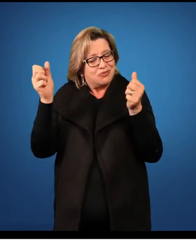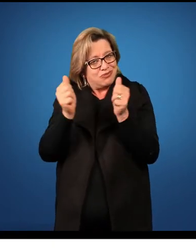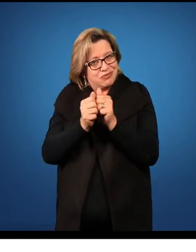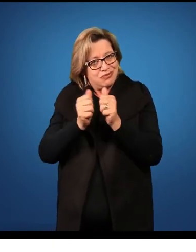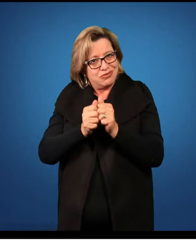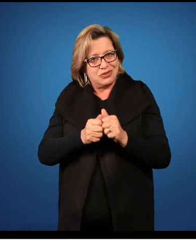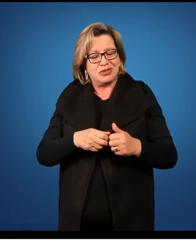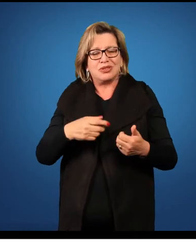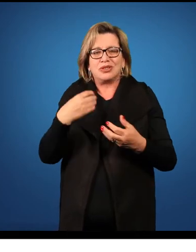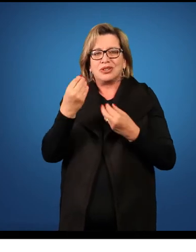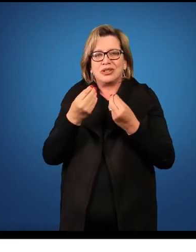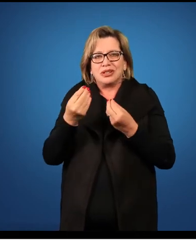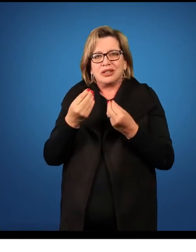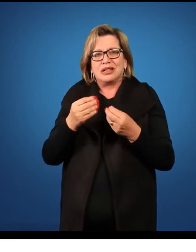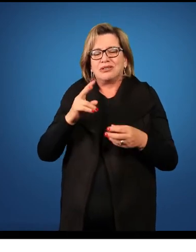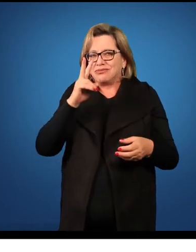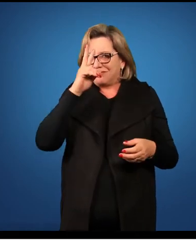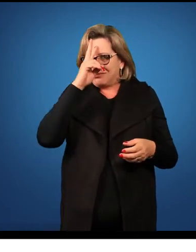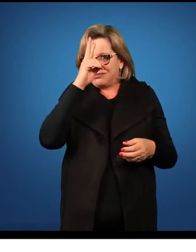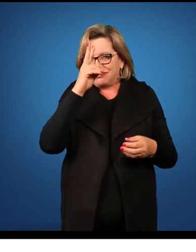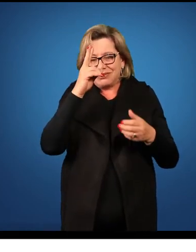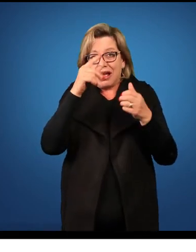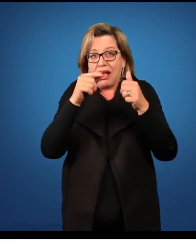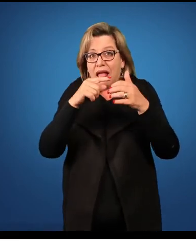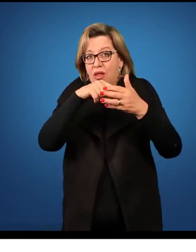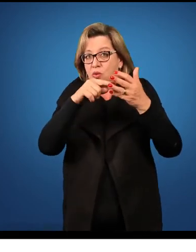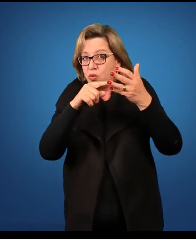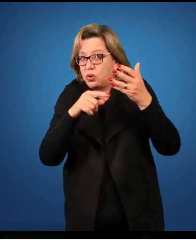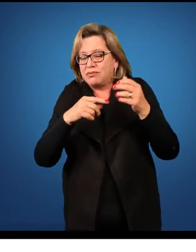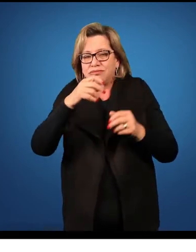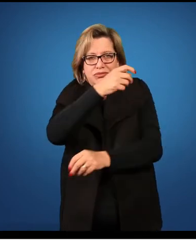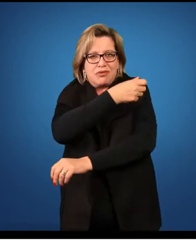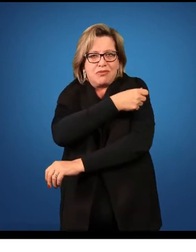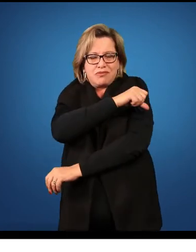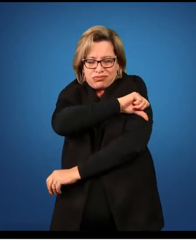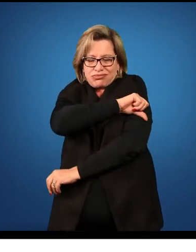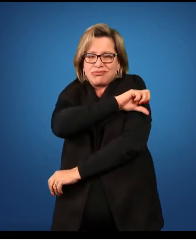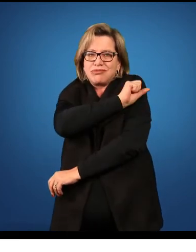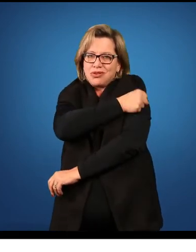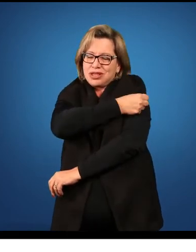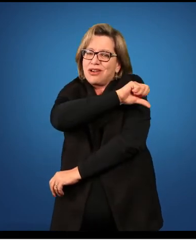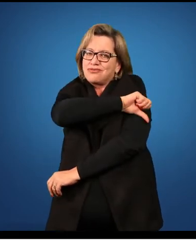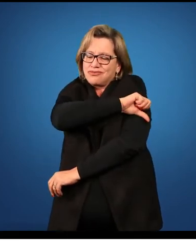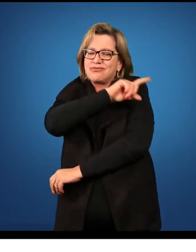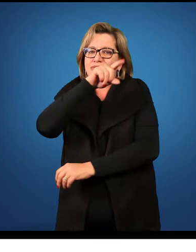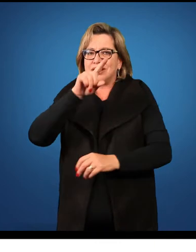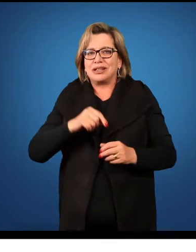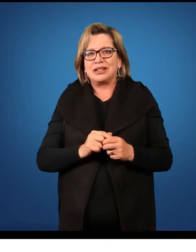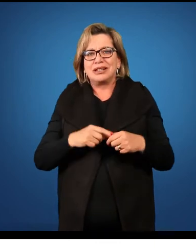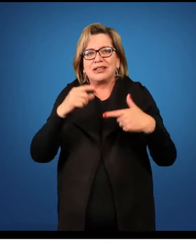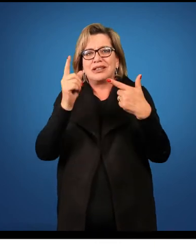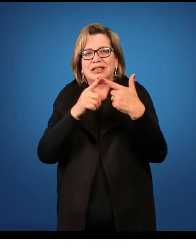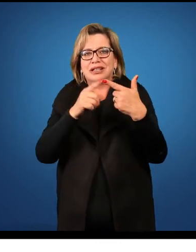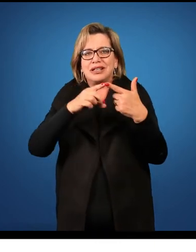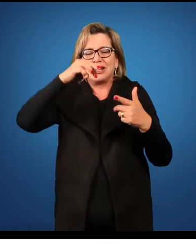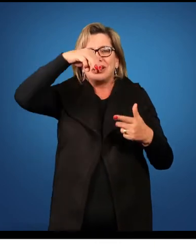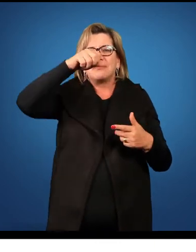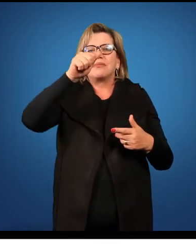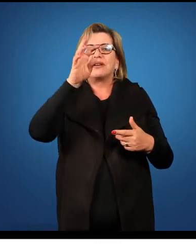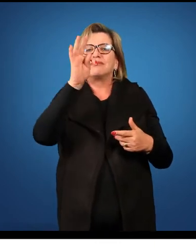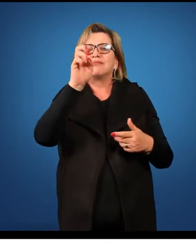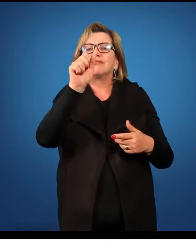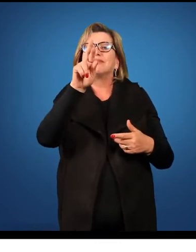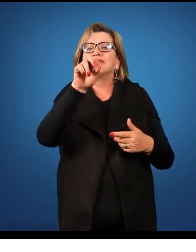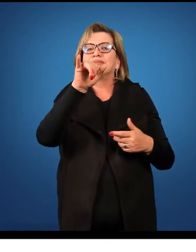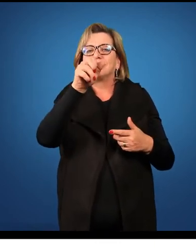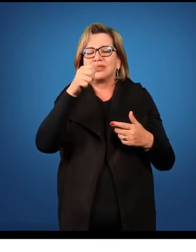anos de ensino, nos últimos anos de ensino do fundamental. A matéria, ela é desmembrada em constituição da matéria, então, os